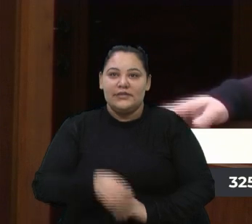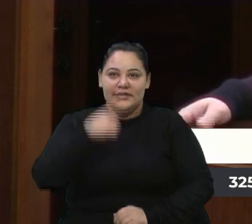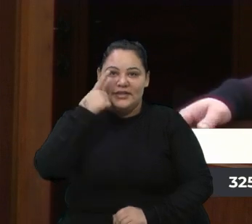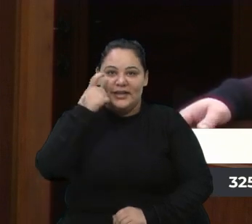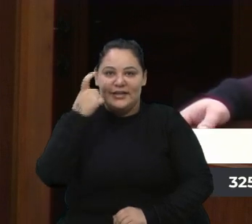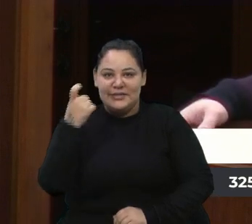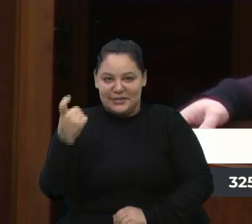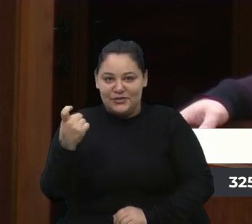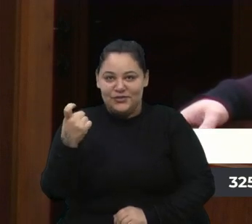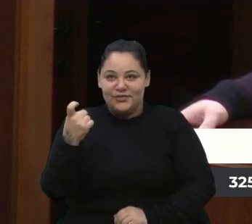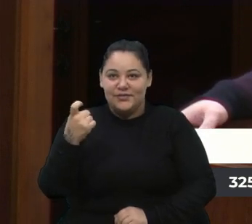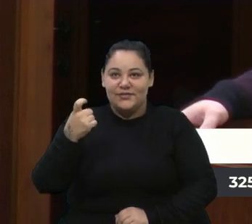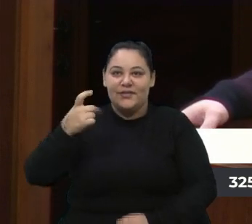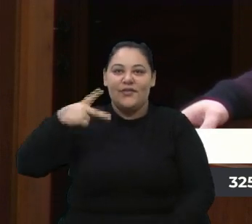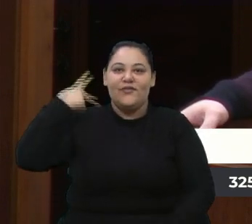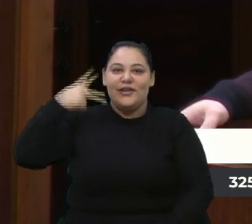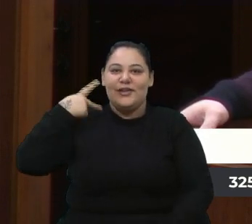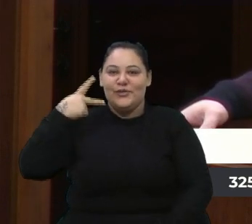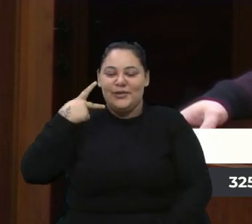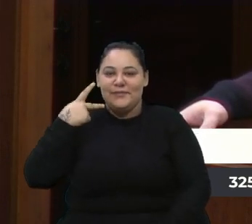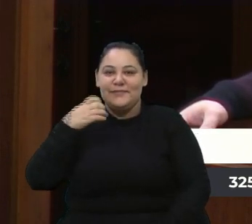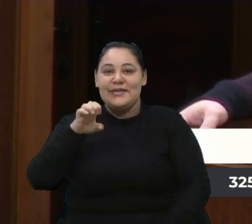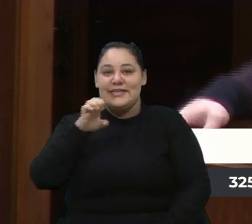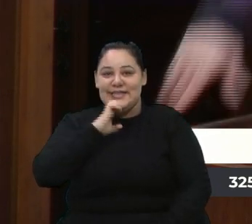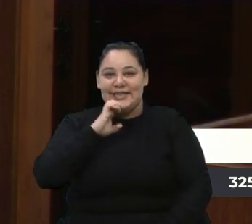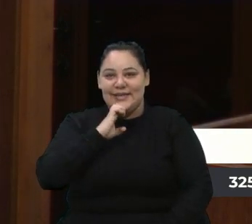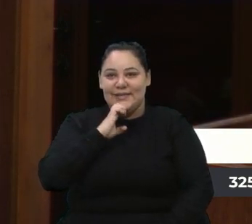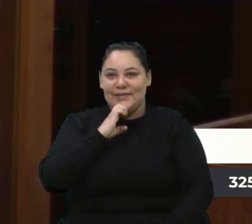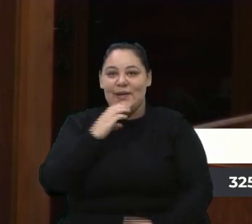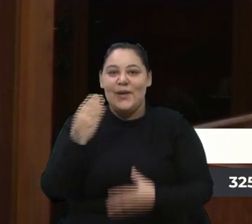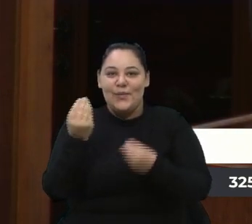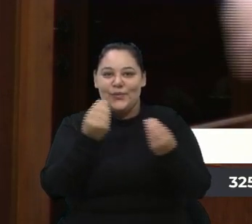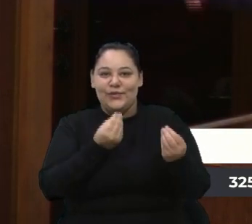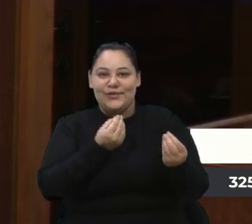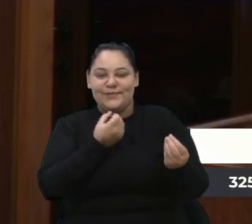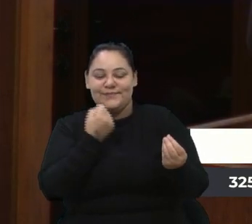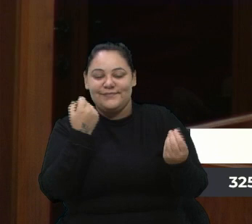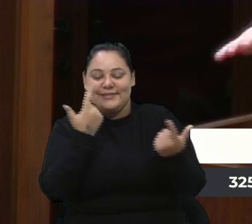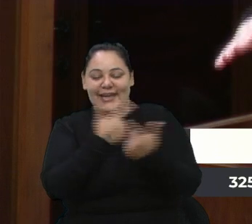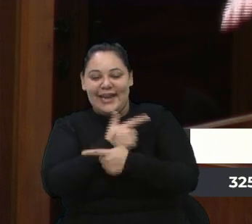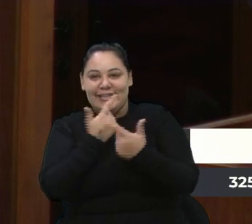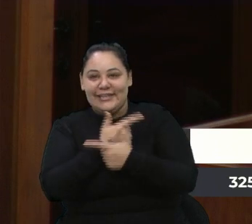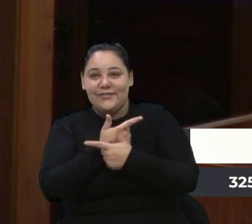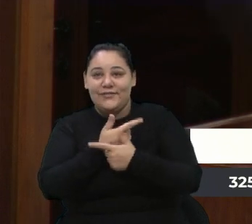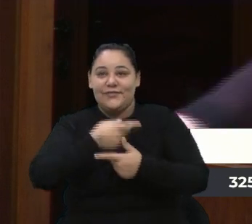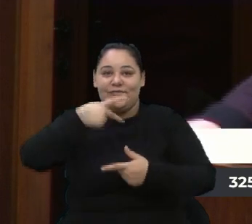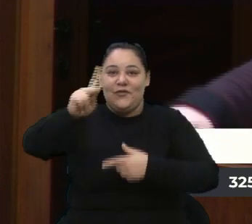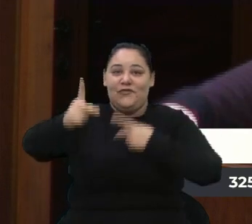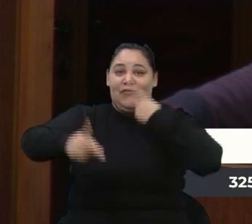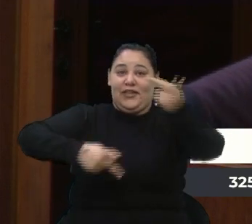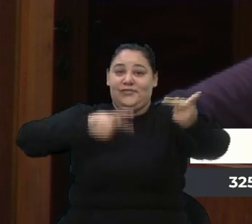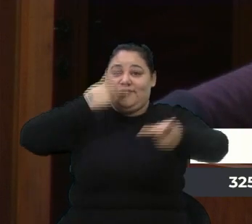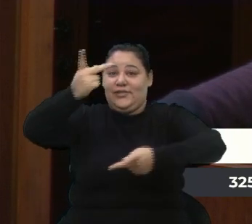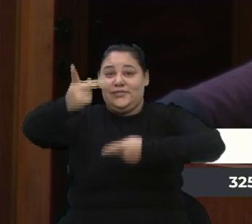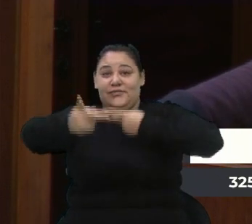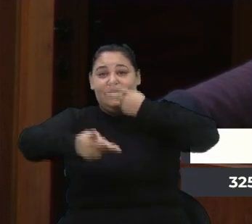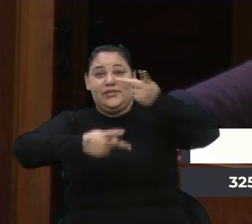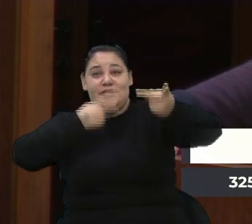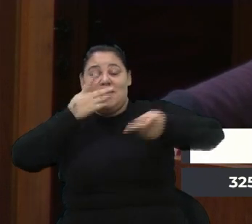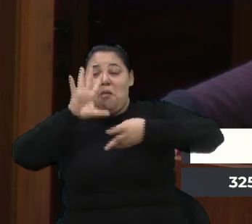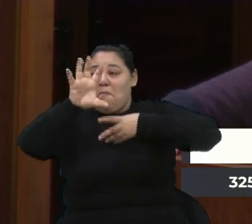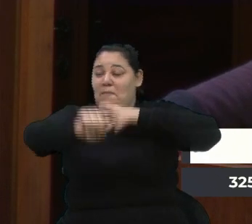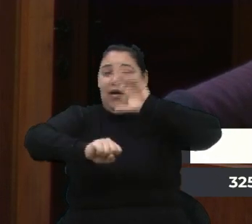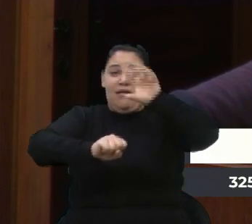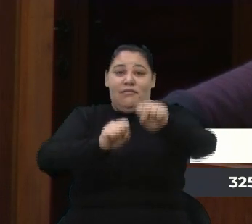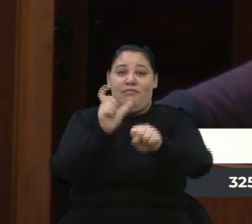O você deu é muito engraçado, vão jogando coisas ao vento e vão falando e pegam as palavras dela.